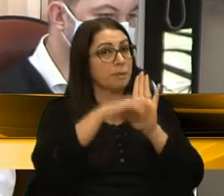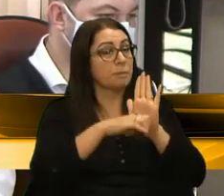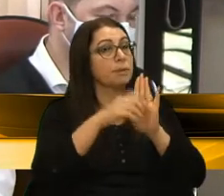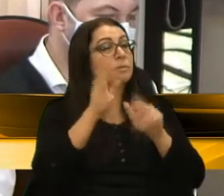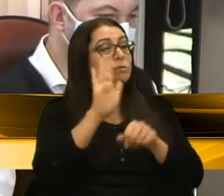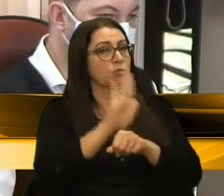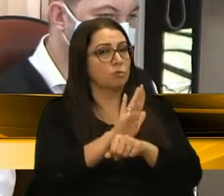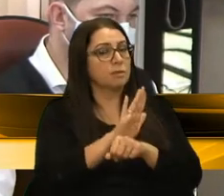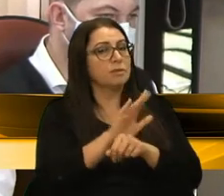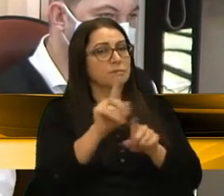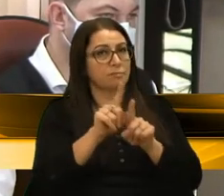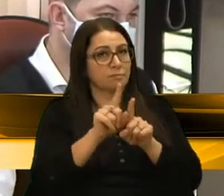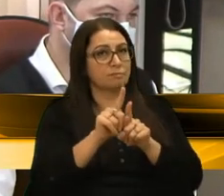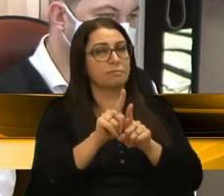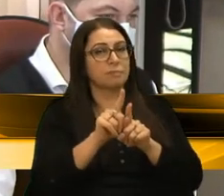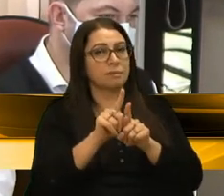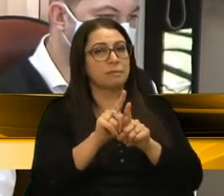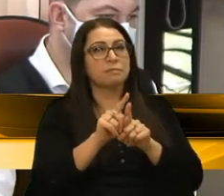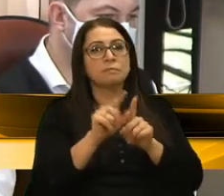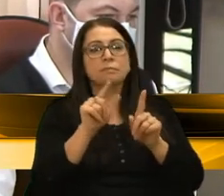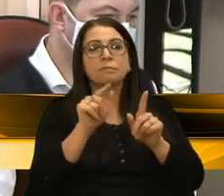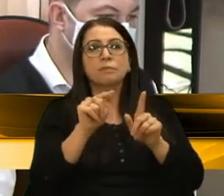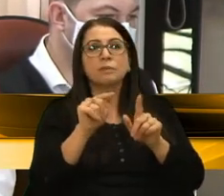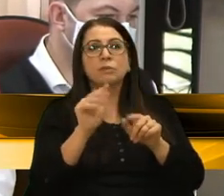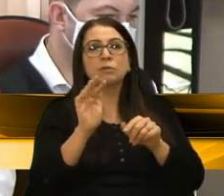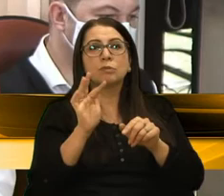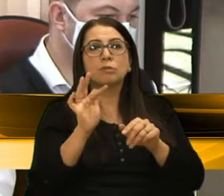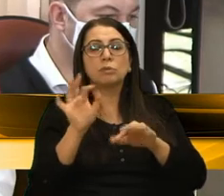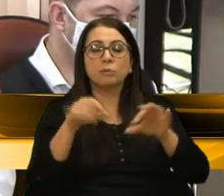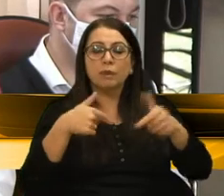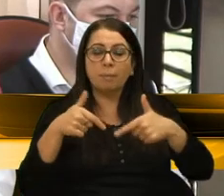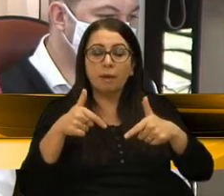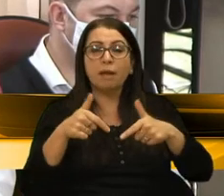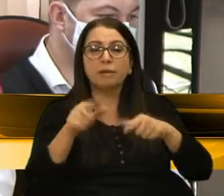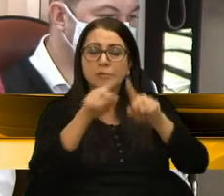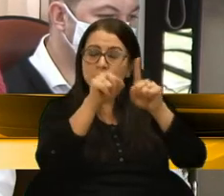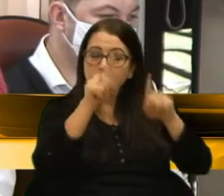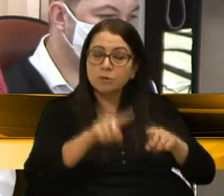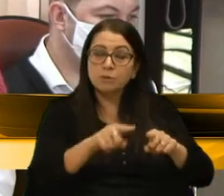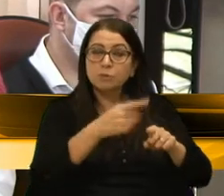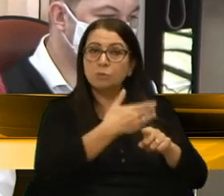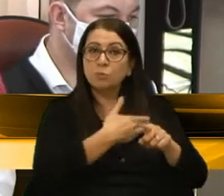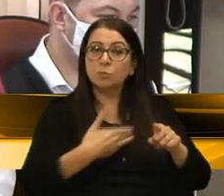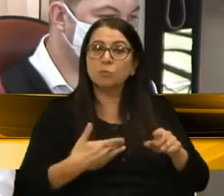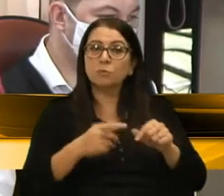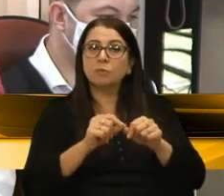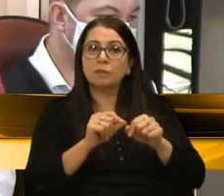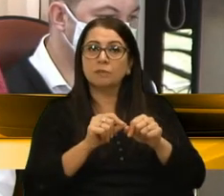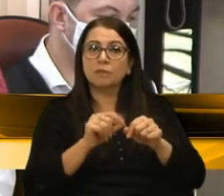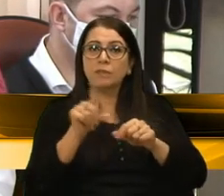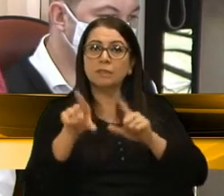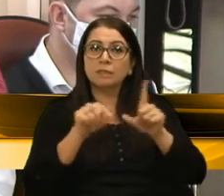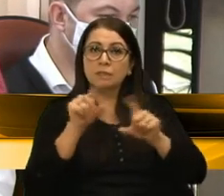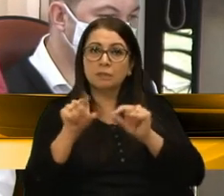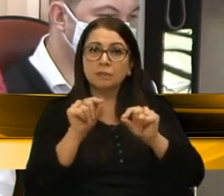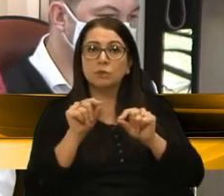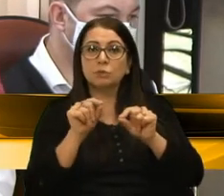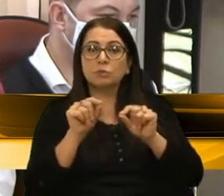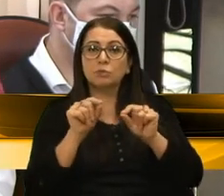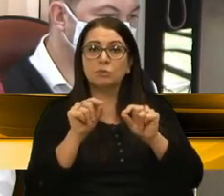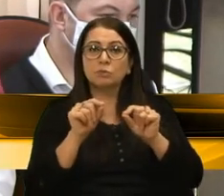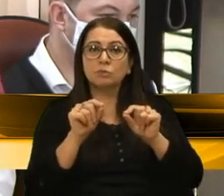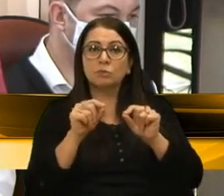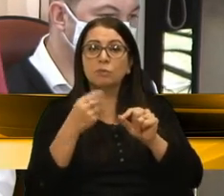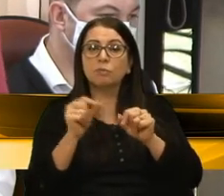ajudaria, inclusive, na execução lá dentro do serviço público para fazer as escolhas e como